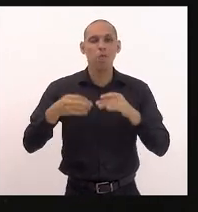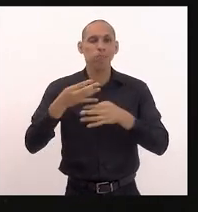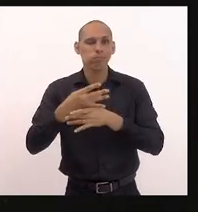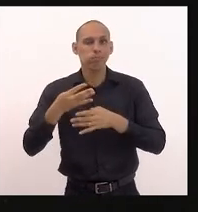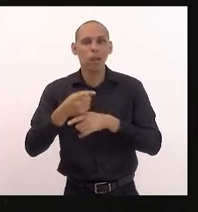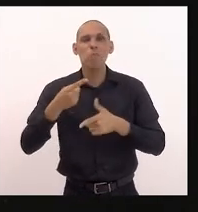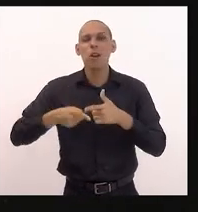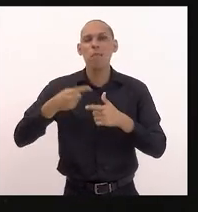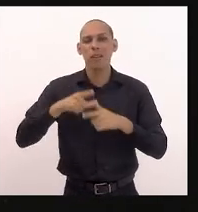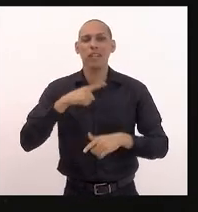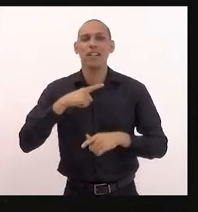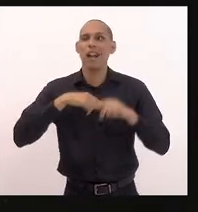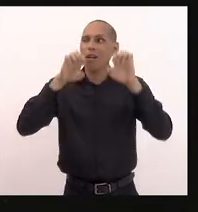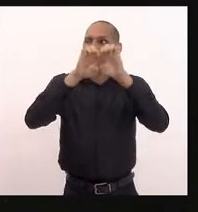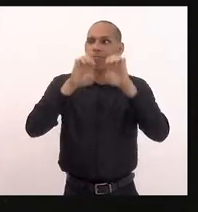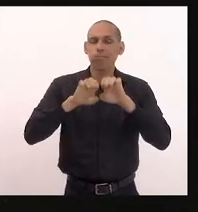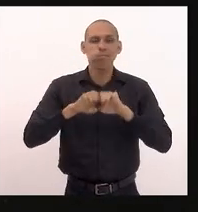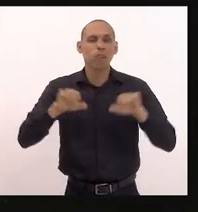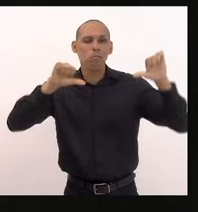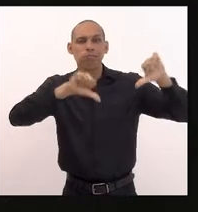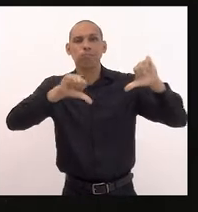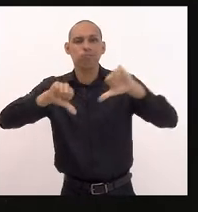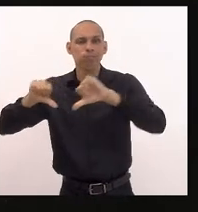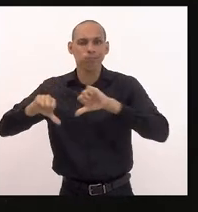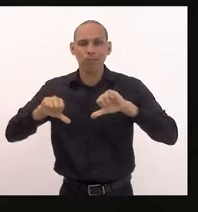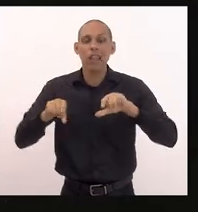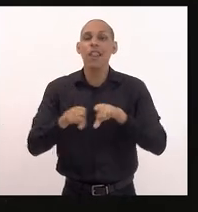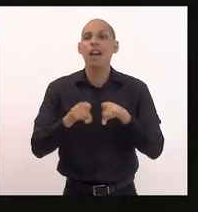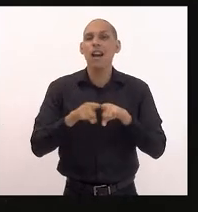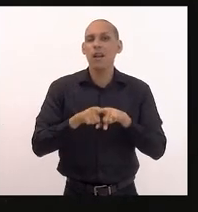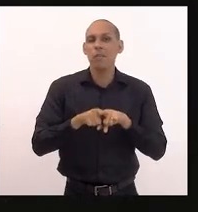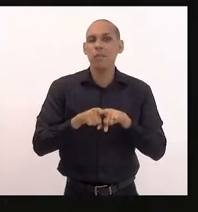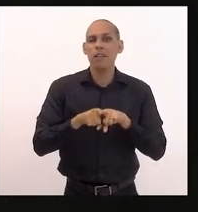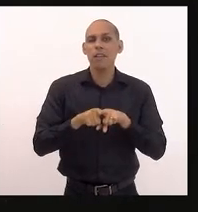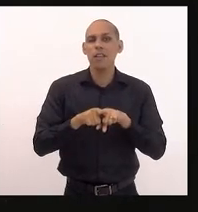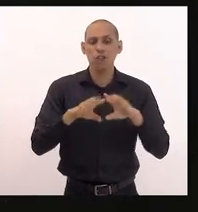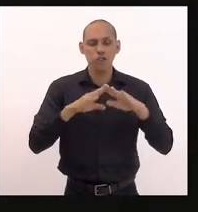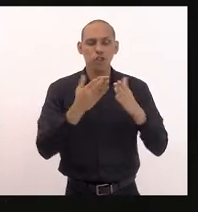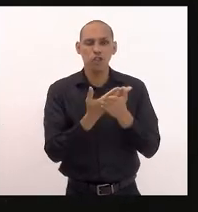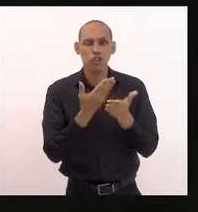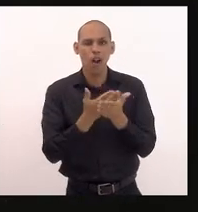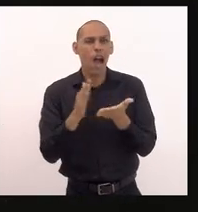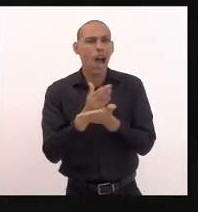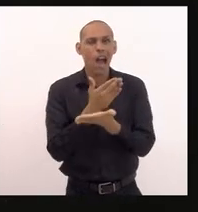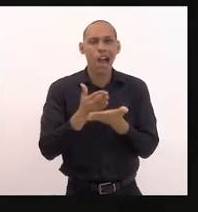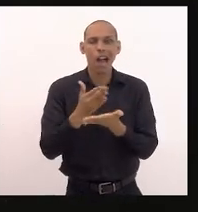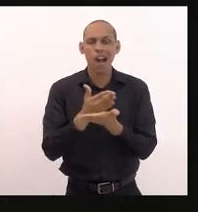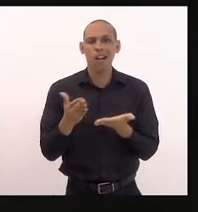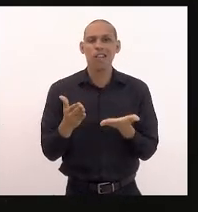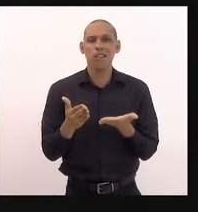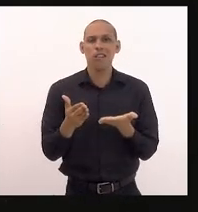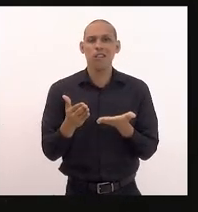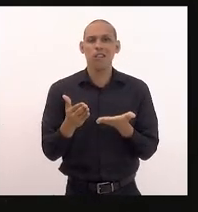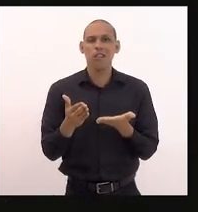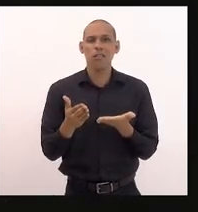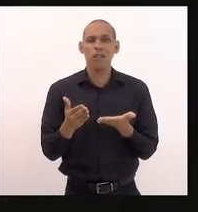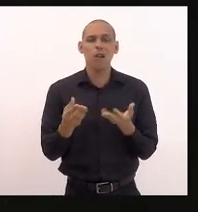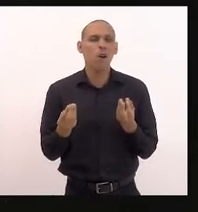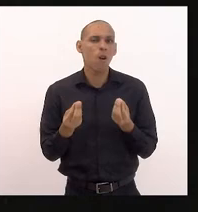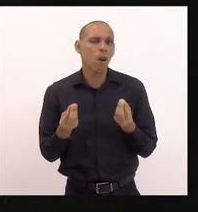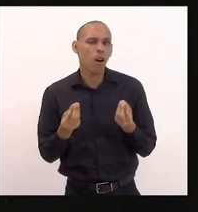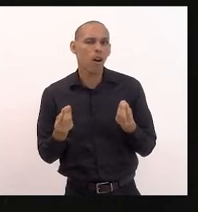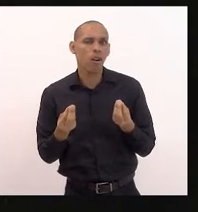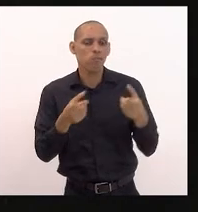estruturas a realidade é dura quando parte dessas escolas estão inseridas em